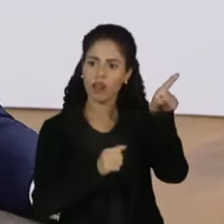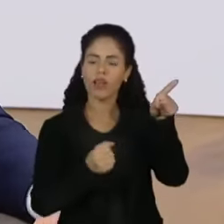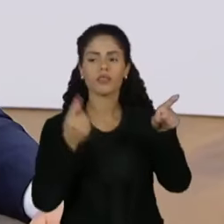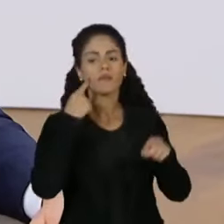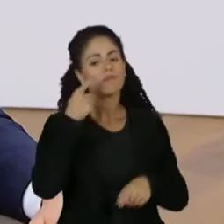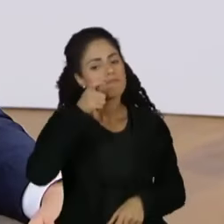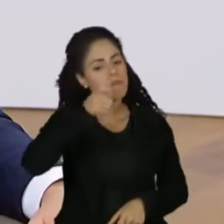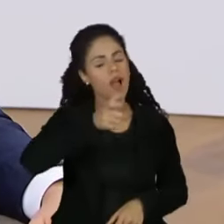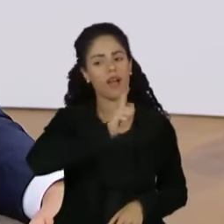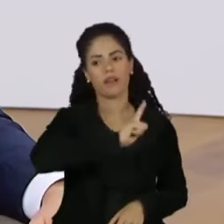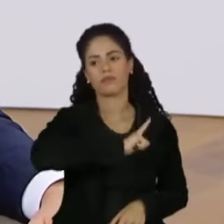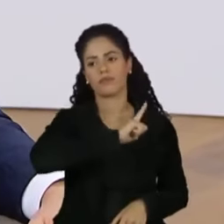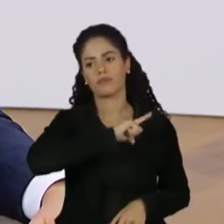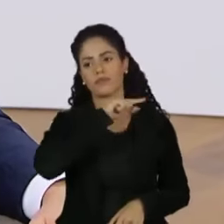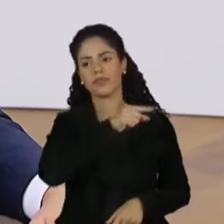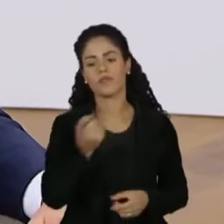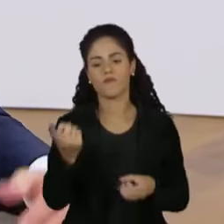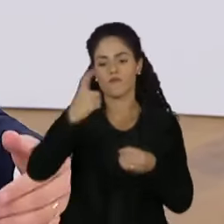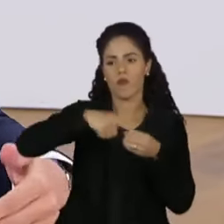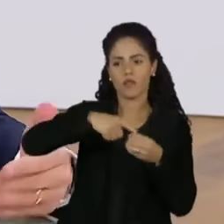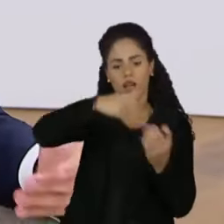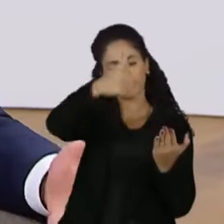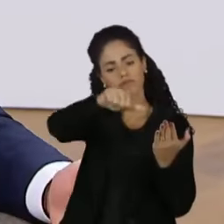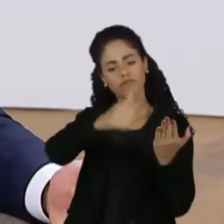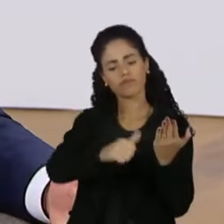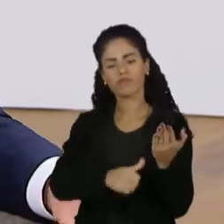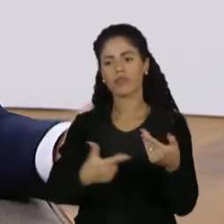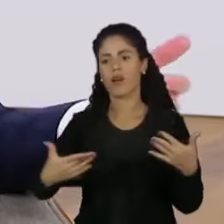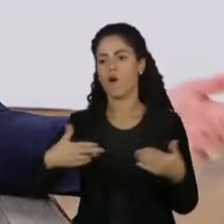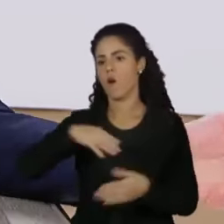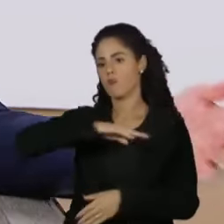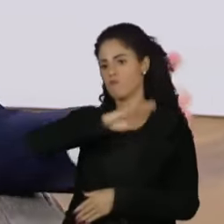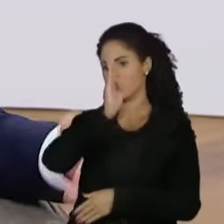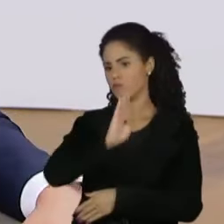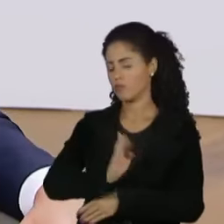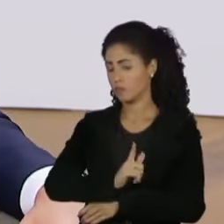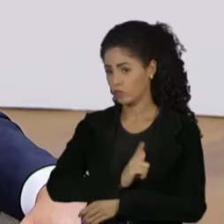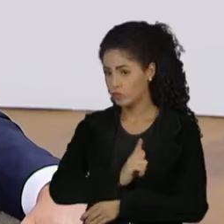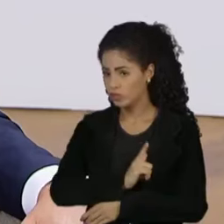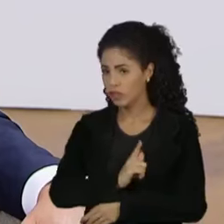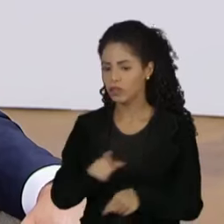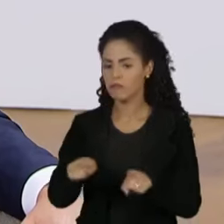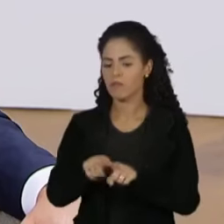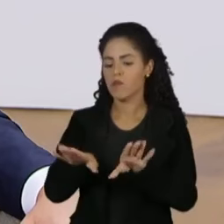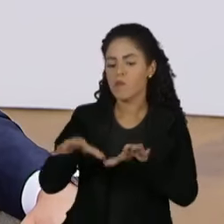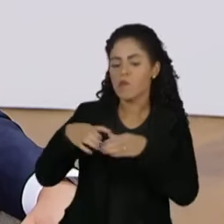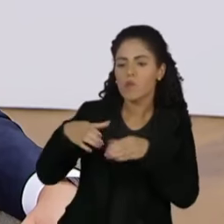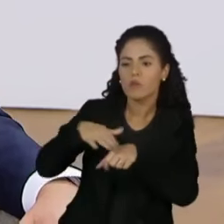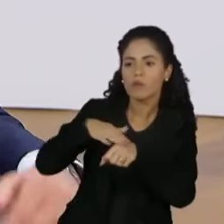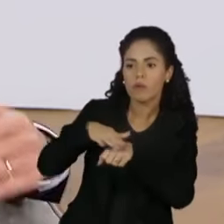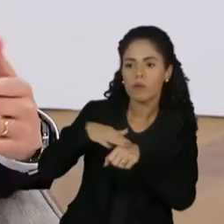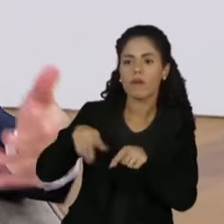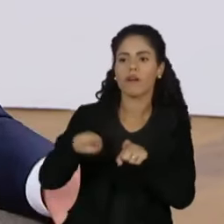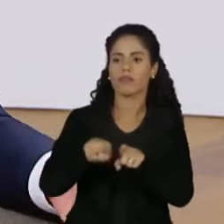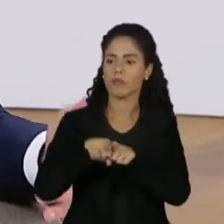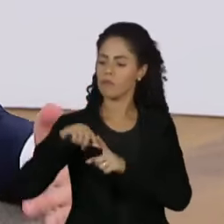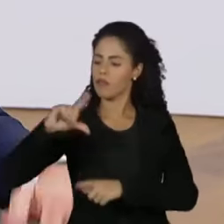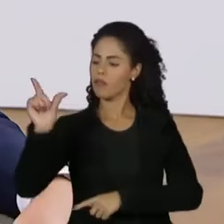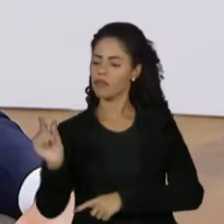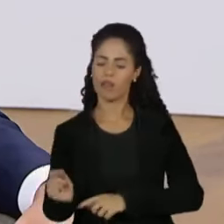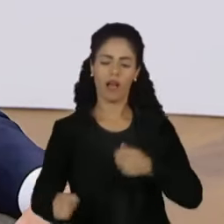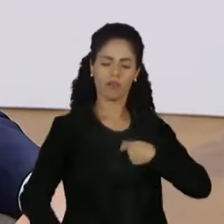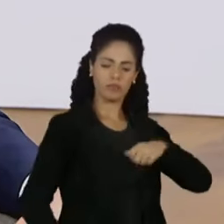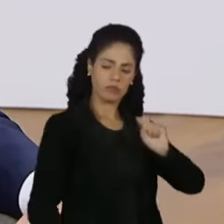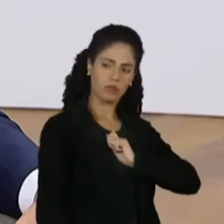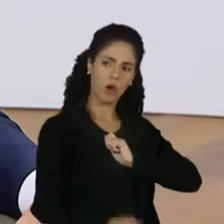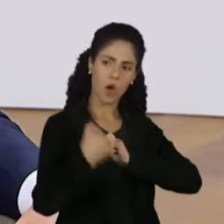interesse de voltar a avaliar operações no Brasil. A gente tem conversado com grupos italianos. Os espanhóis,